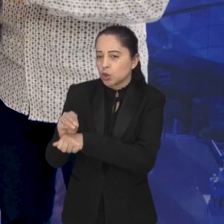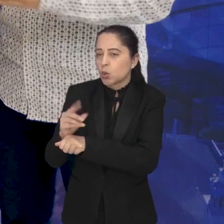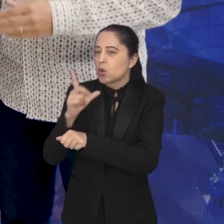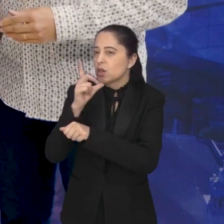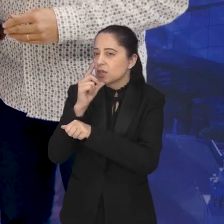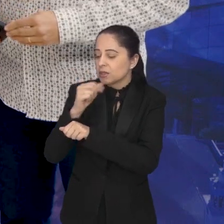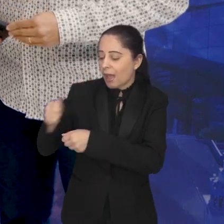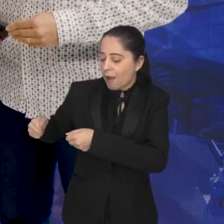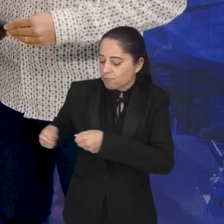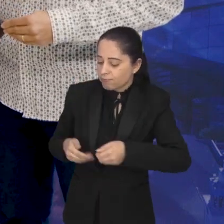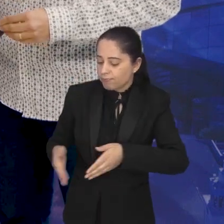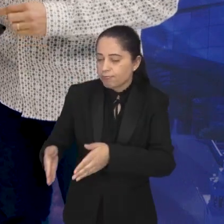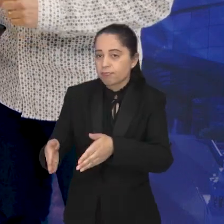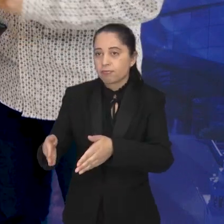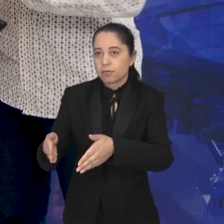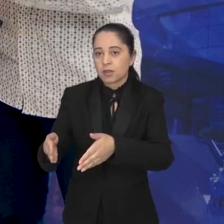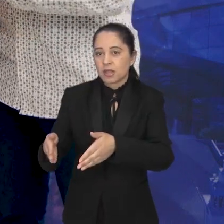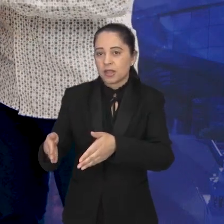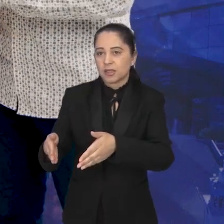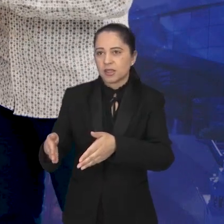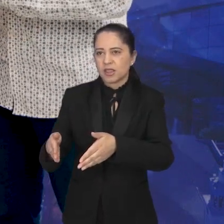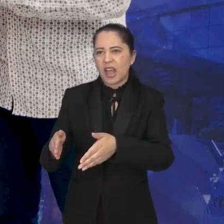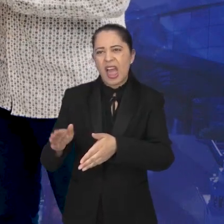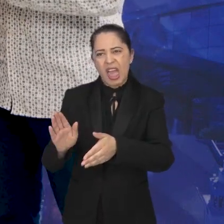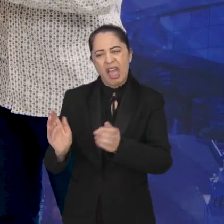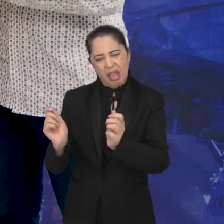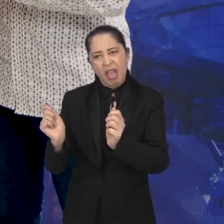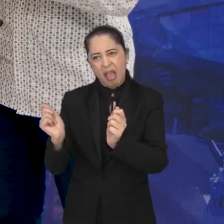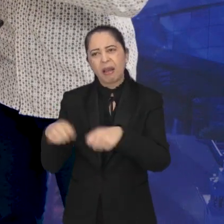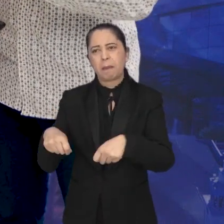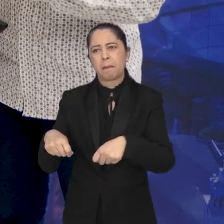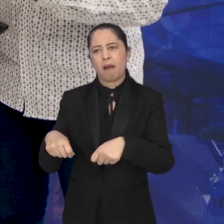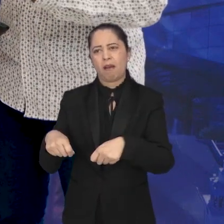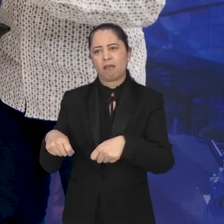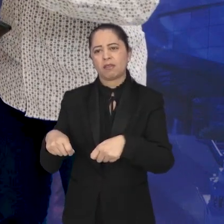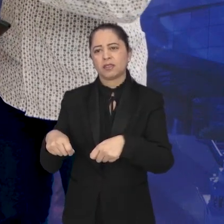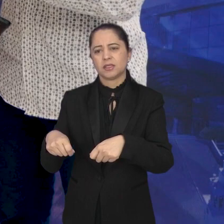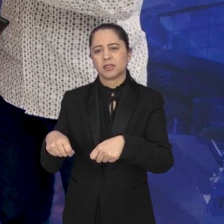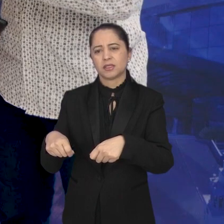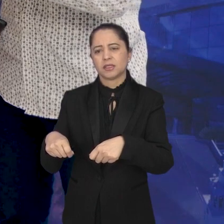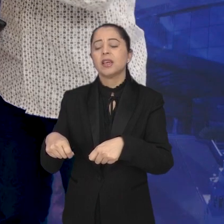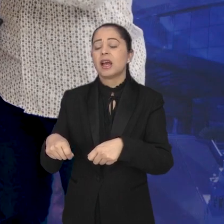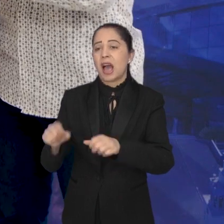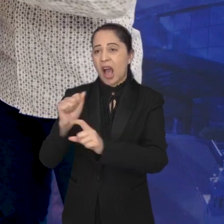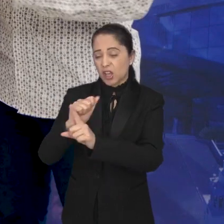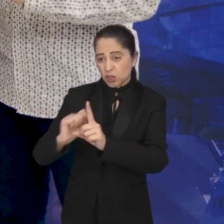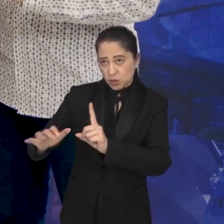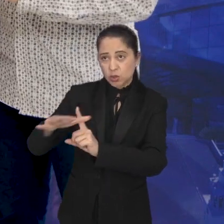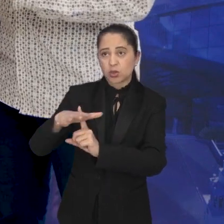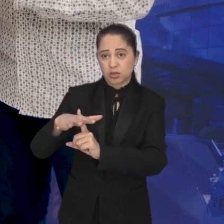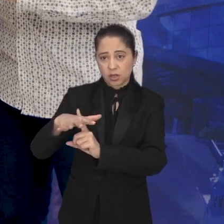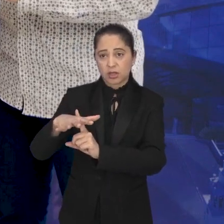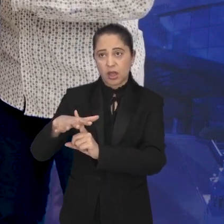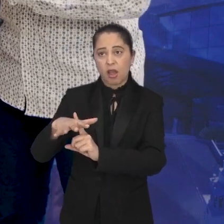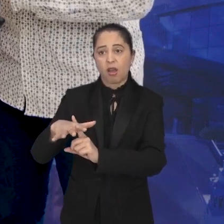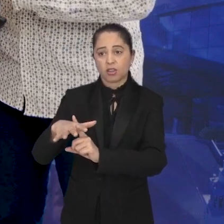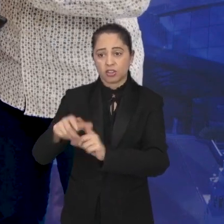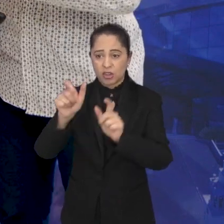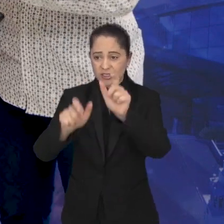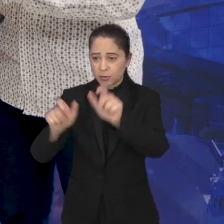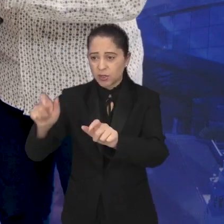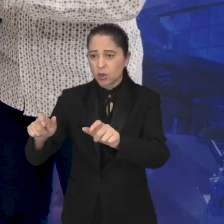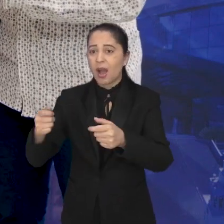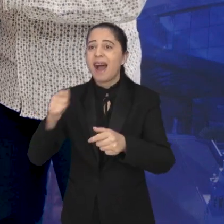bacia ali do Rio Paraíba do Sul, elas são efetivas? O poder público, e a sociedade civil também, ainda